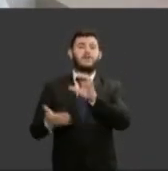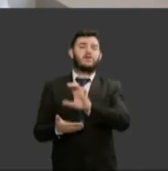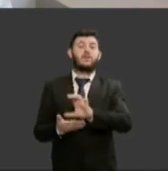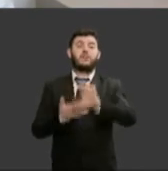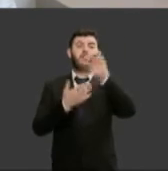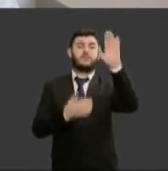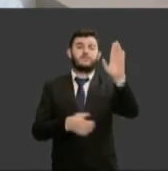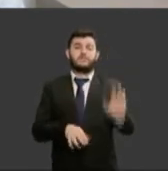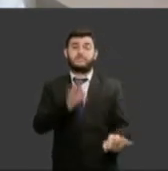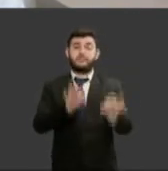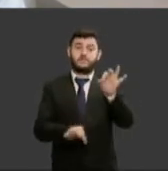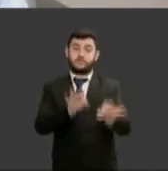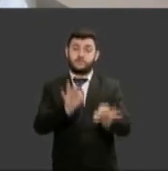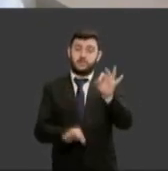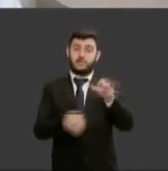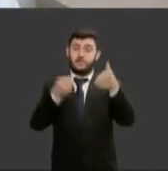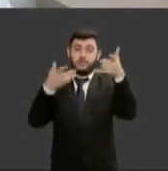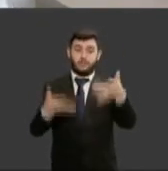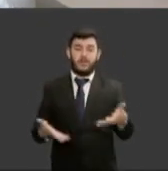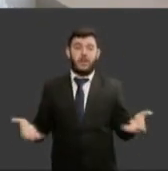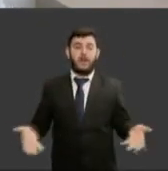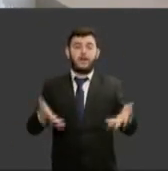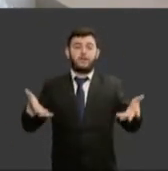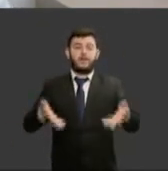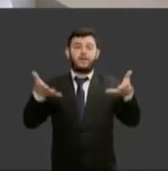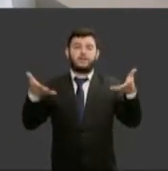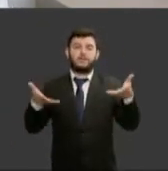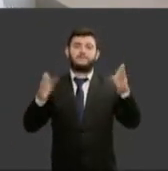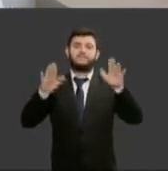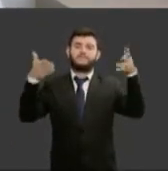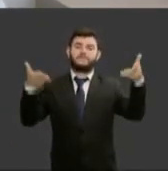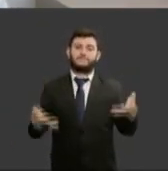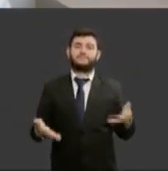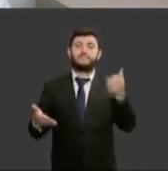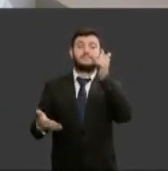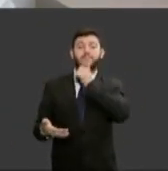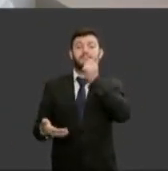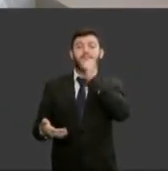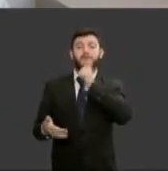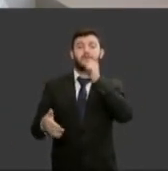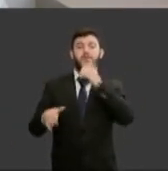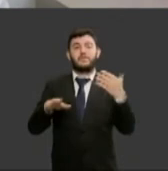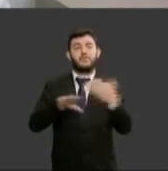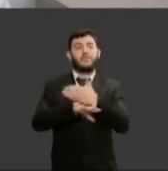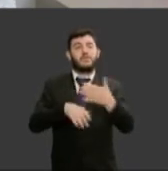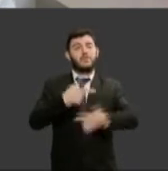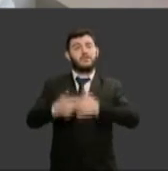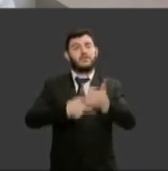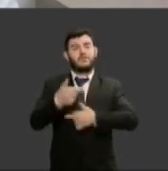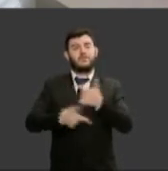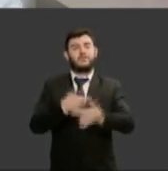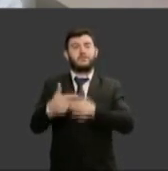instituiu a política de incentivo da participação institucional feminina no poder judiciário e eu me lembro que há uns